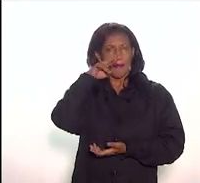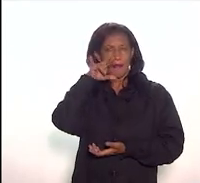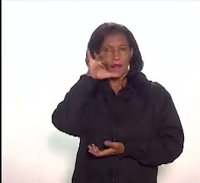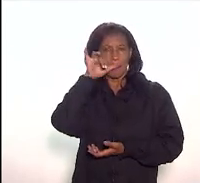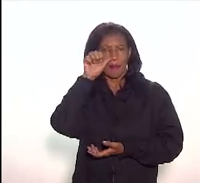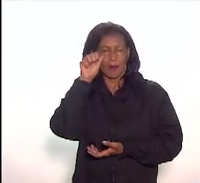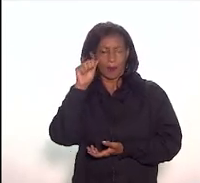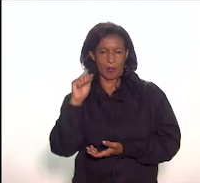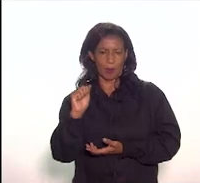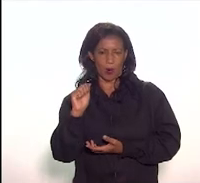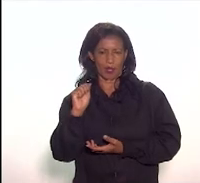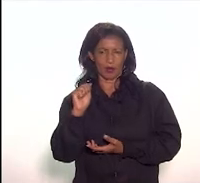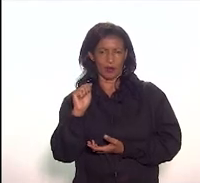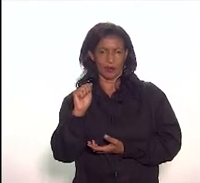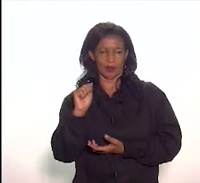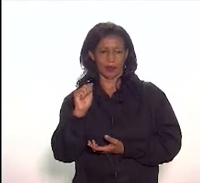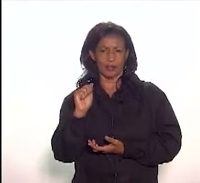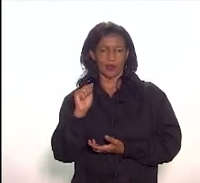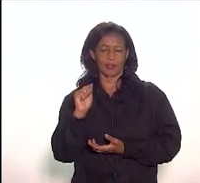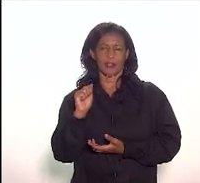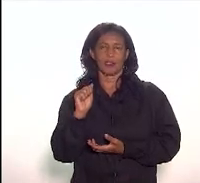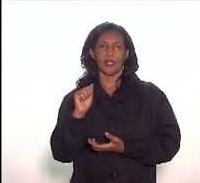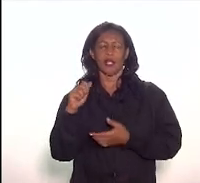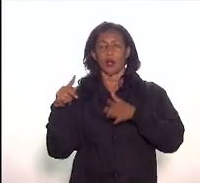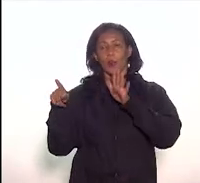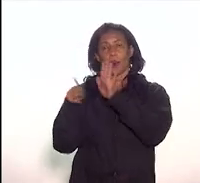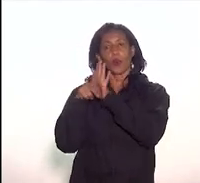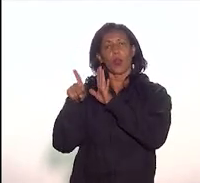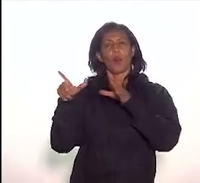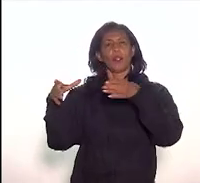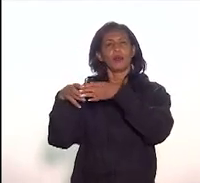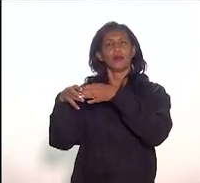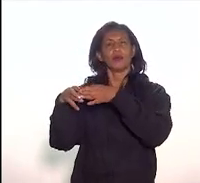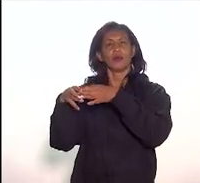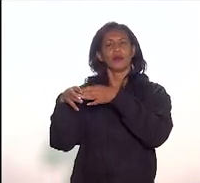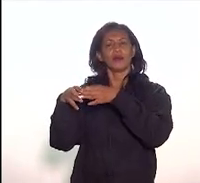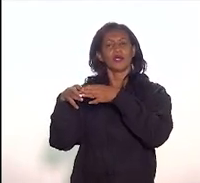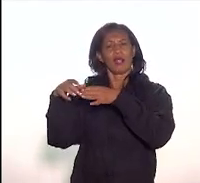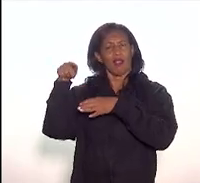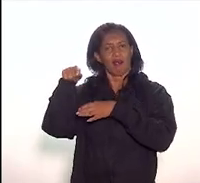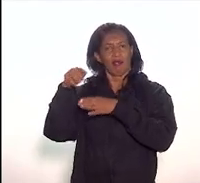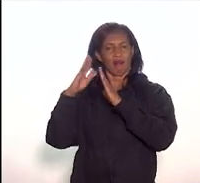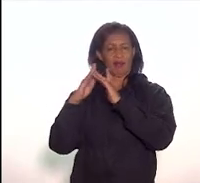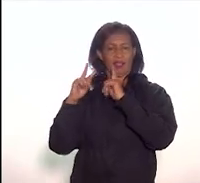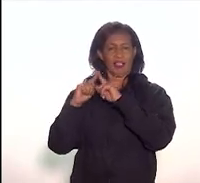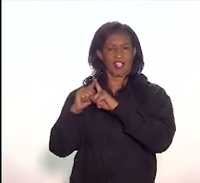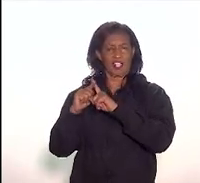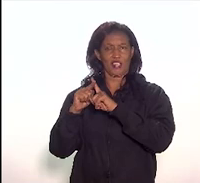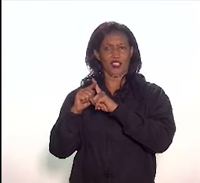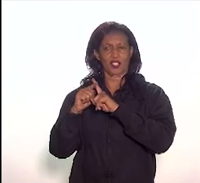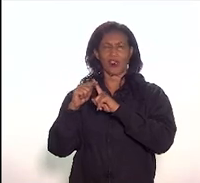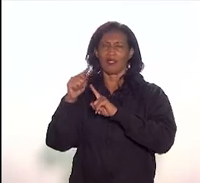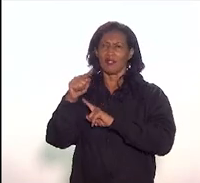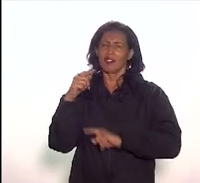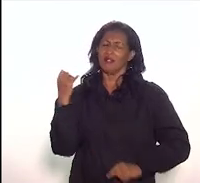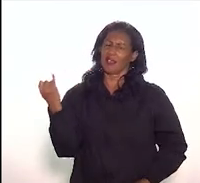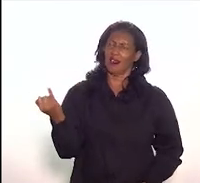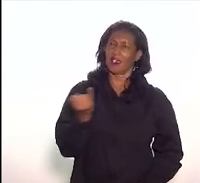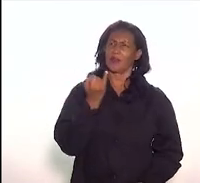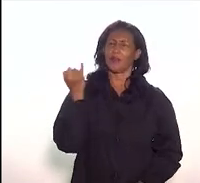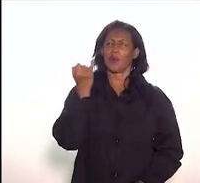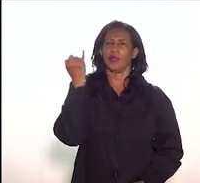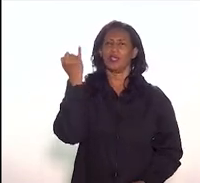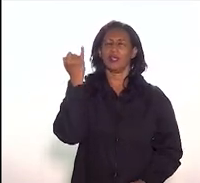intelectual da gráfica dos positivistas. Então, vocês vejam bem a importância dessa instituição para a nossa